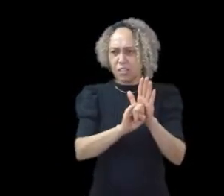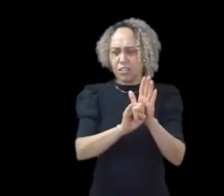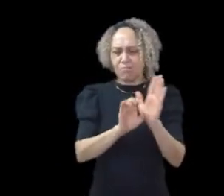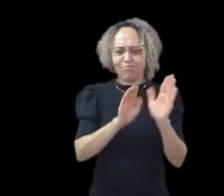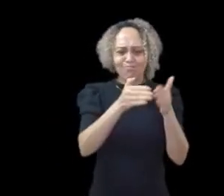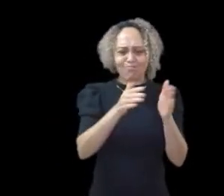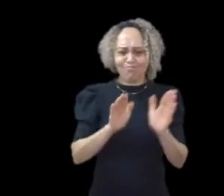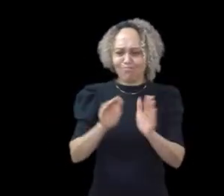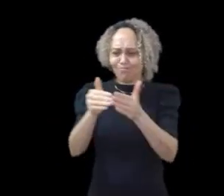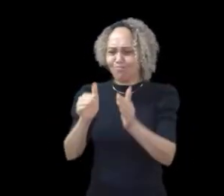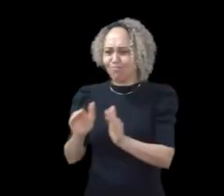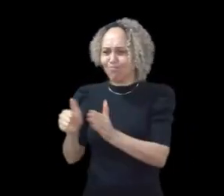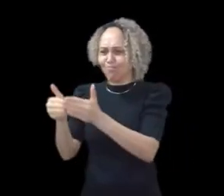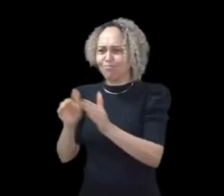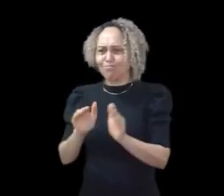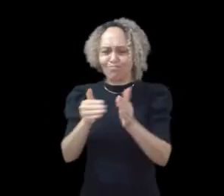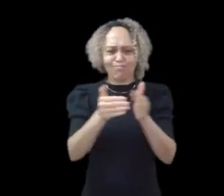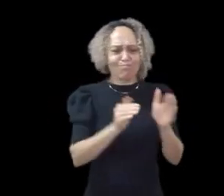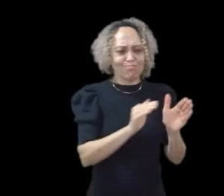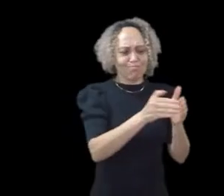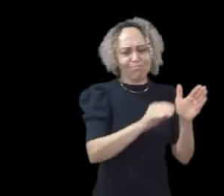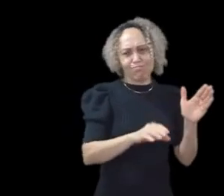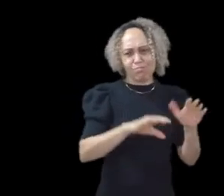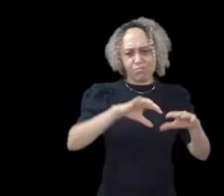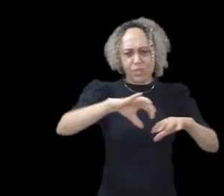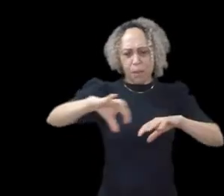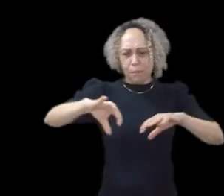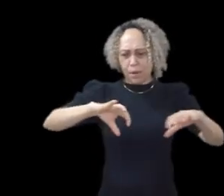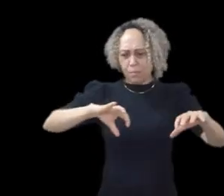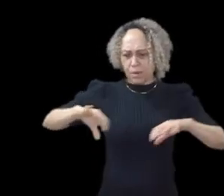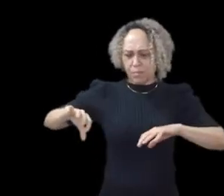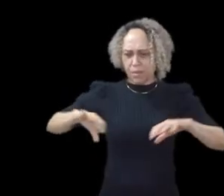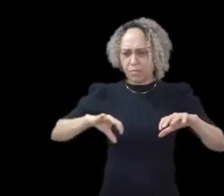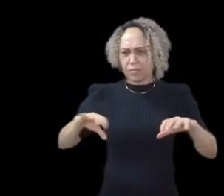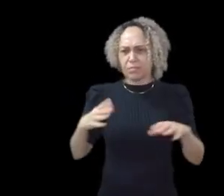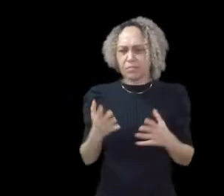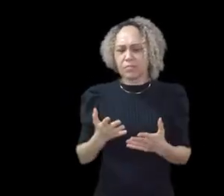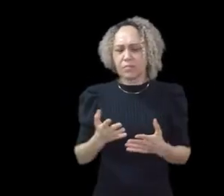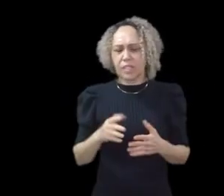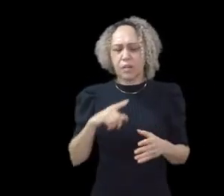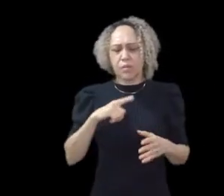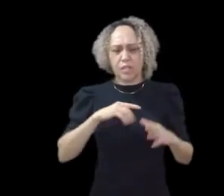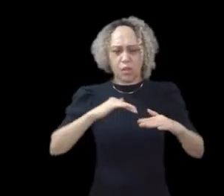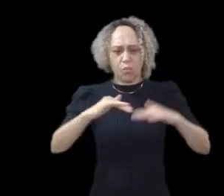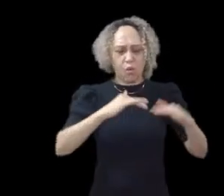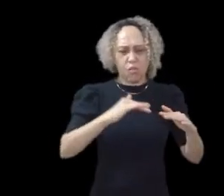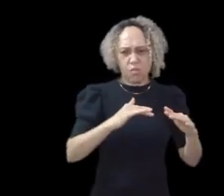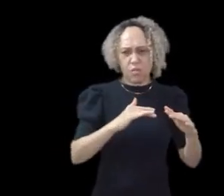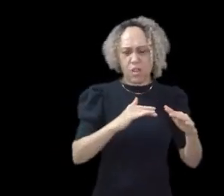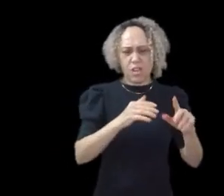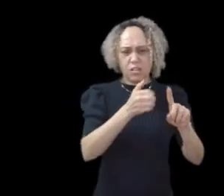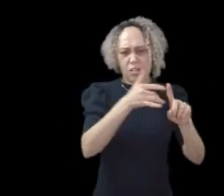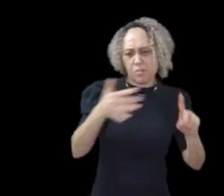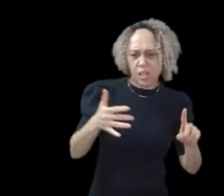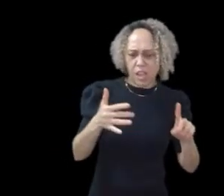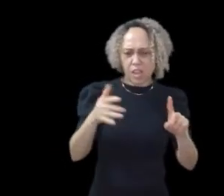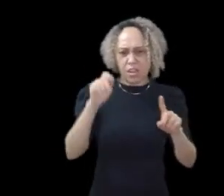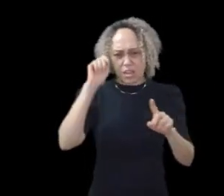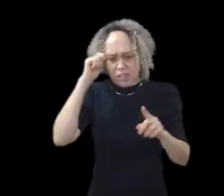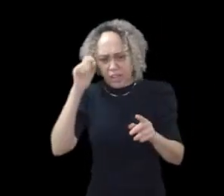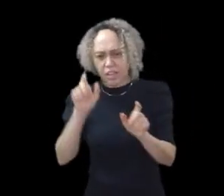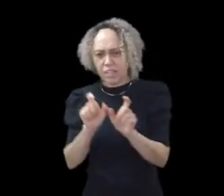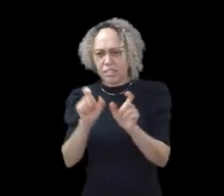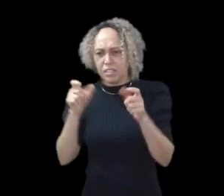fragmentando. Pela fragmentação. É. Então, você tem os movimentos, cada uma das formas da sexualidade.